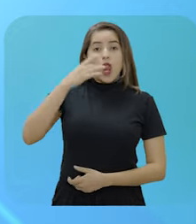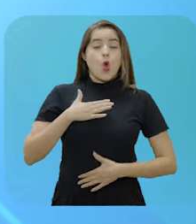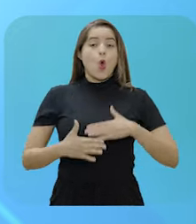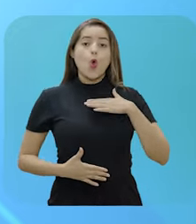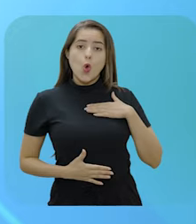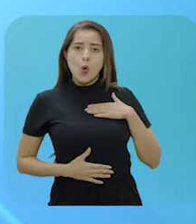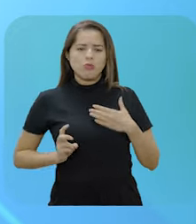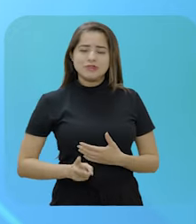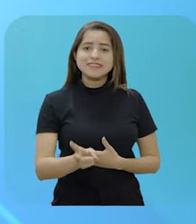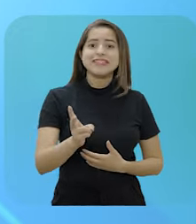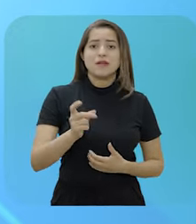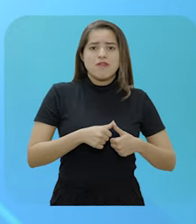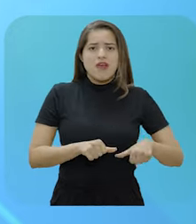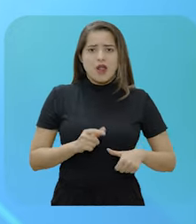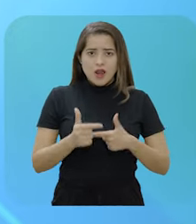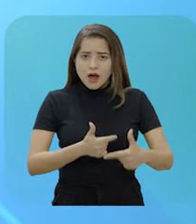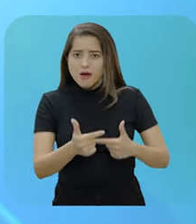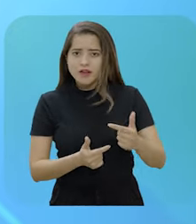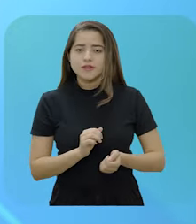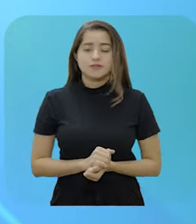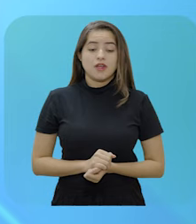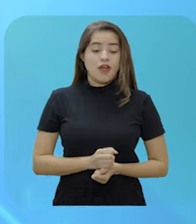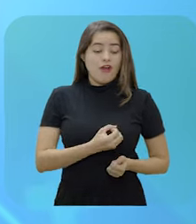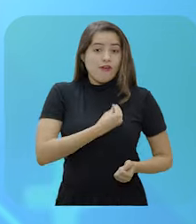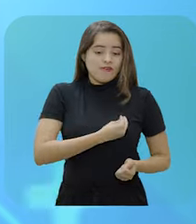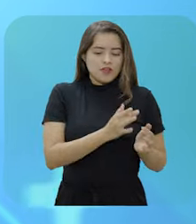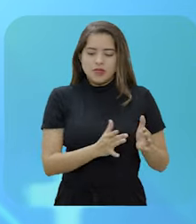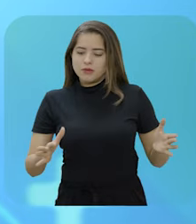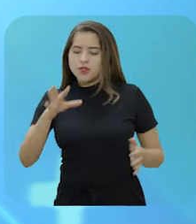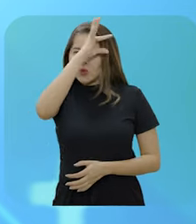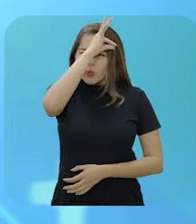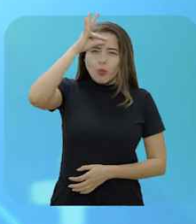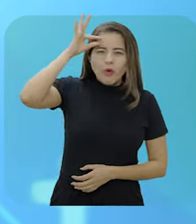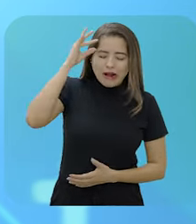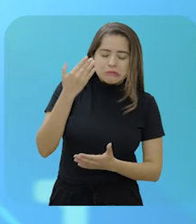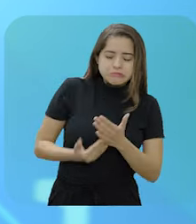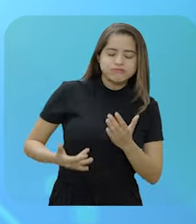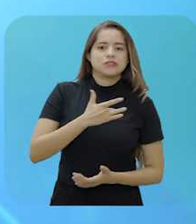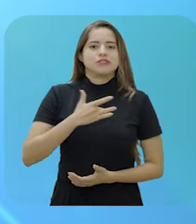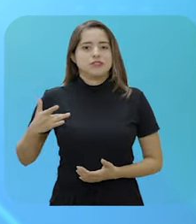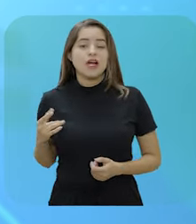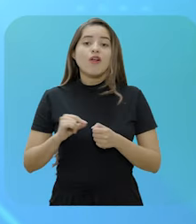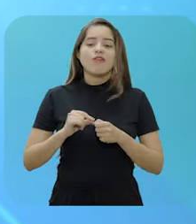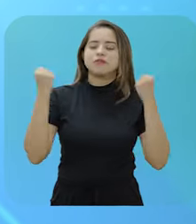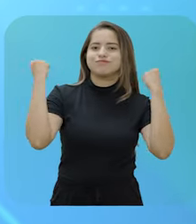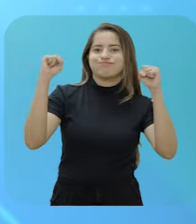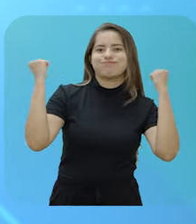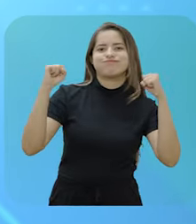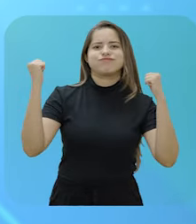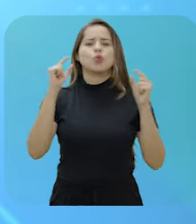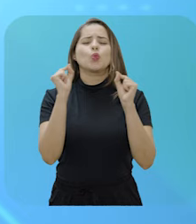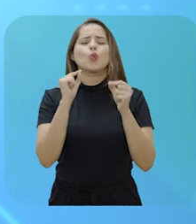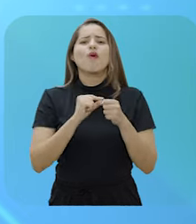definitivamente, as condições de saúde necessárias à execução das atividades laborais. O que devemos fazer